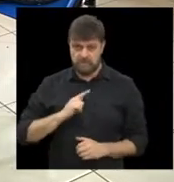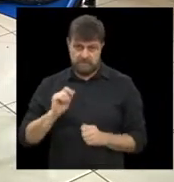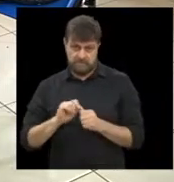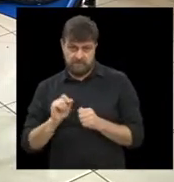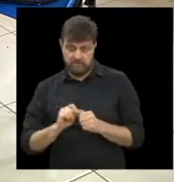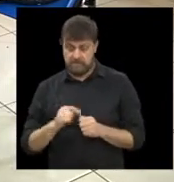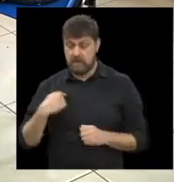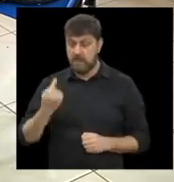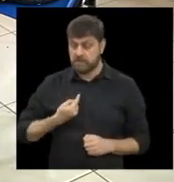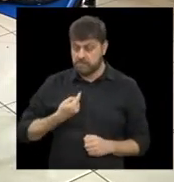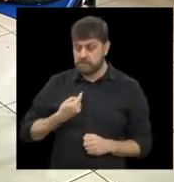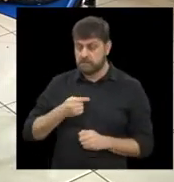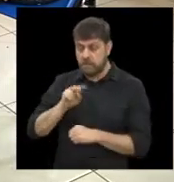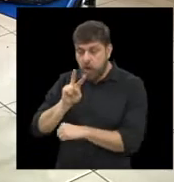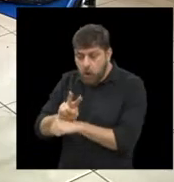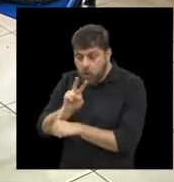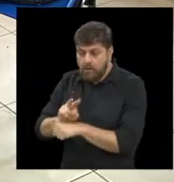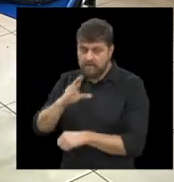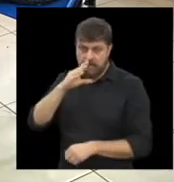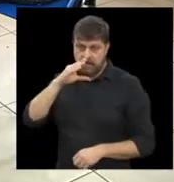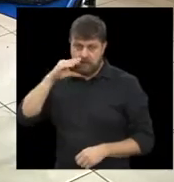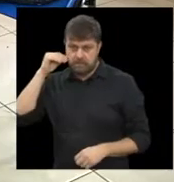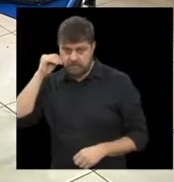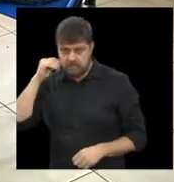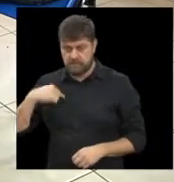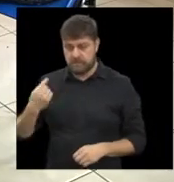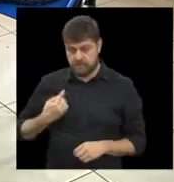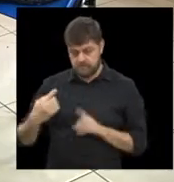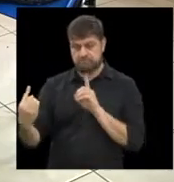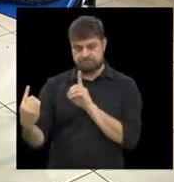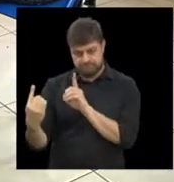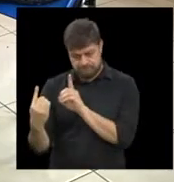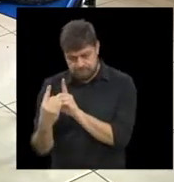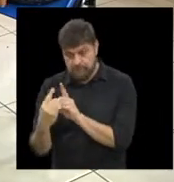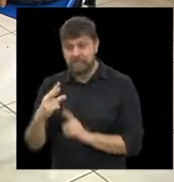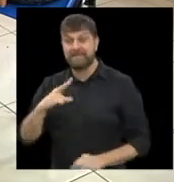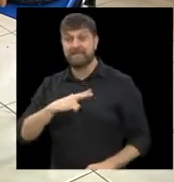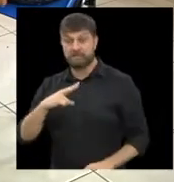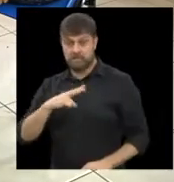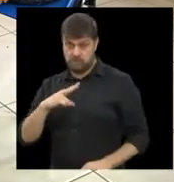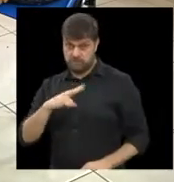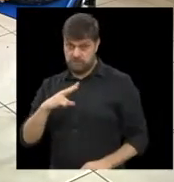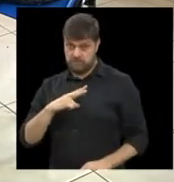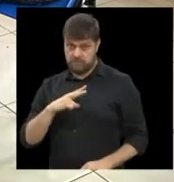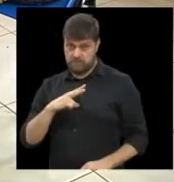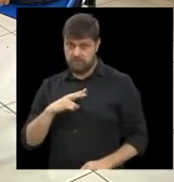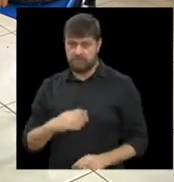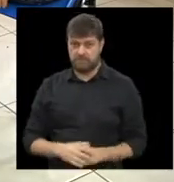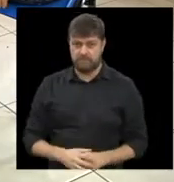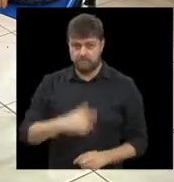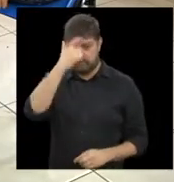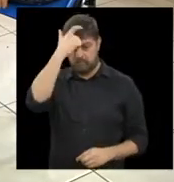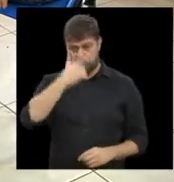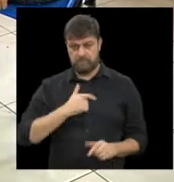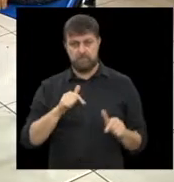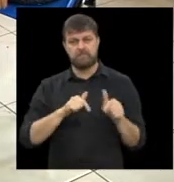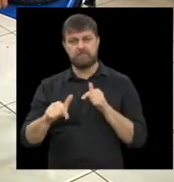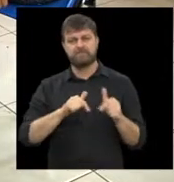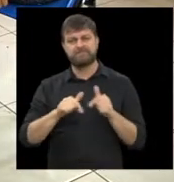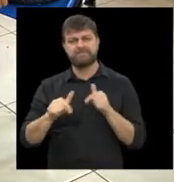pedindo que a gente possa atender o adolescente. Então a gente faz o atendimento individual desse adolescente. Eu atendo